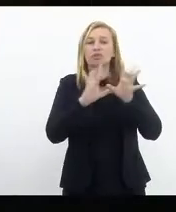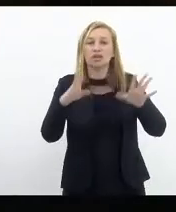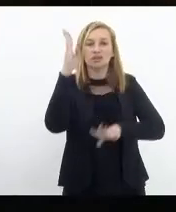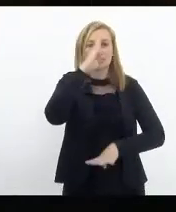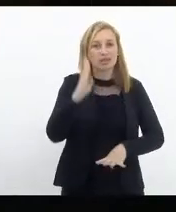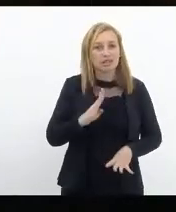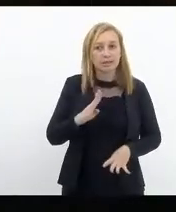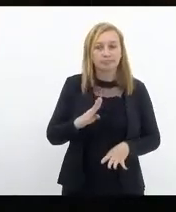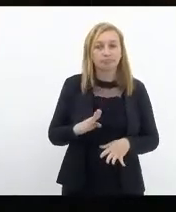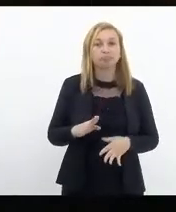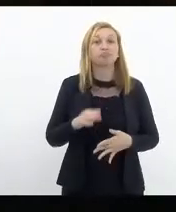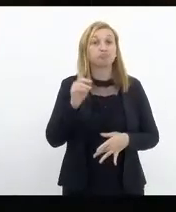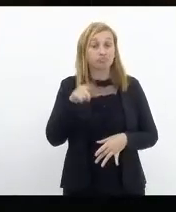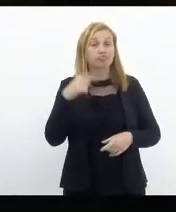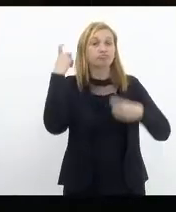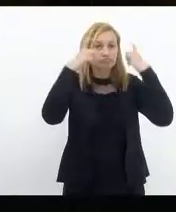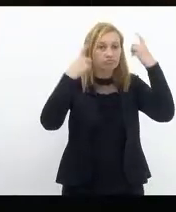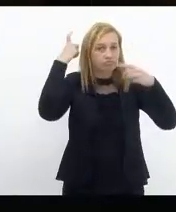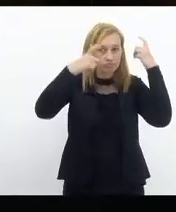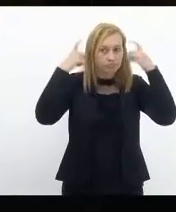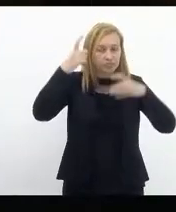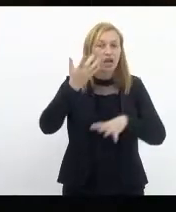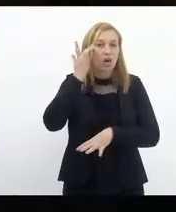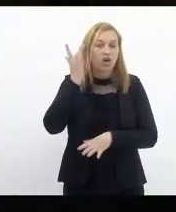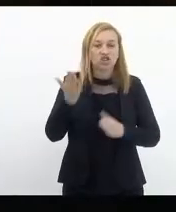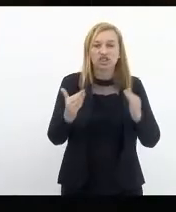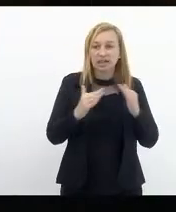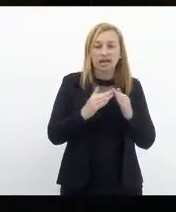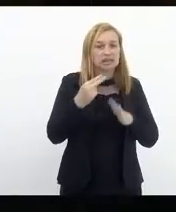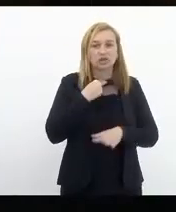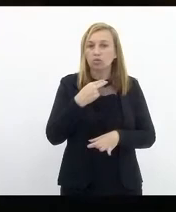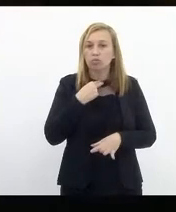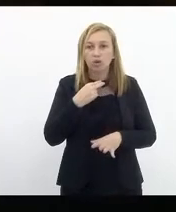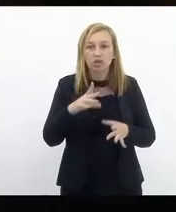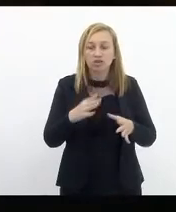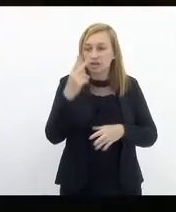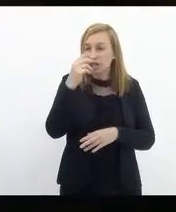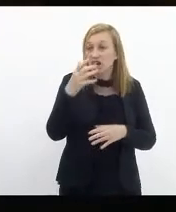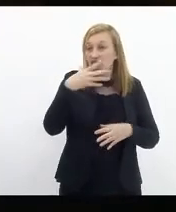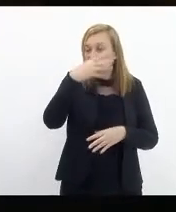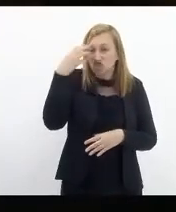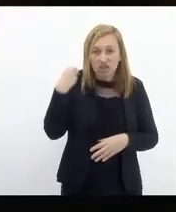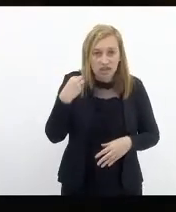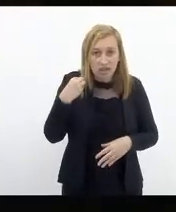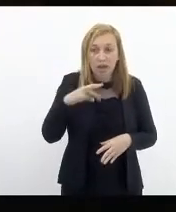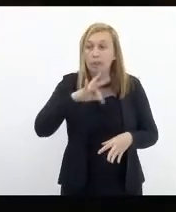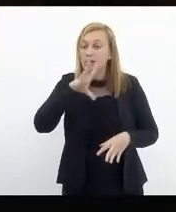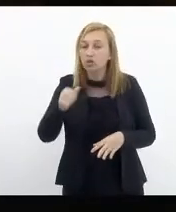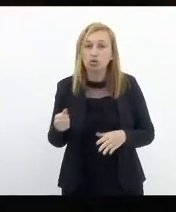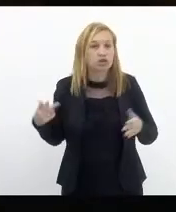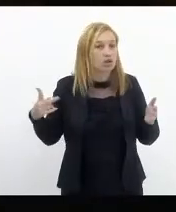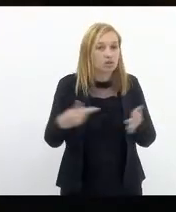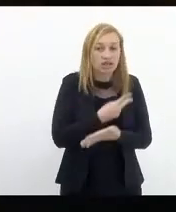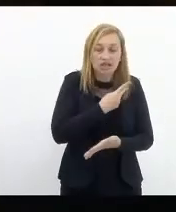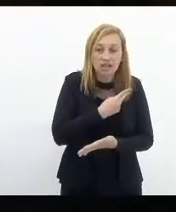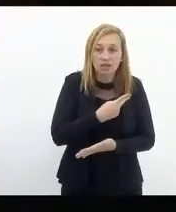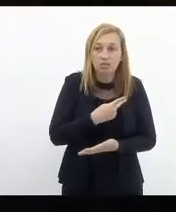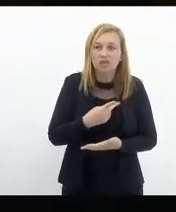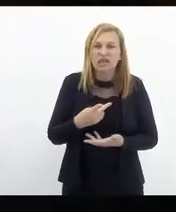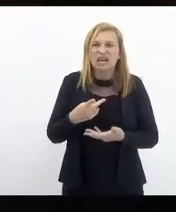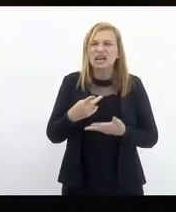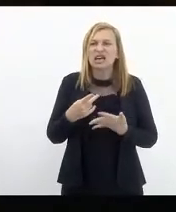brasileira. Isso é muito preocupante, acho que essa casa não pode fechar os olhos para isso que está acontecendo, essa